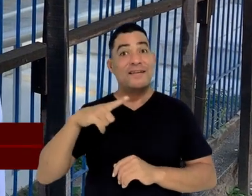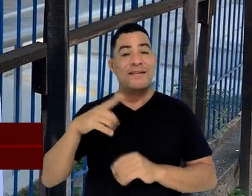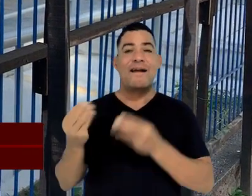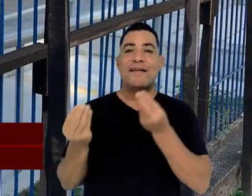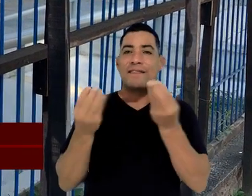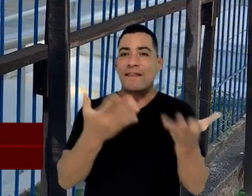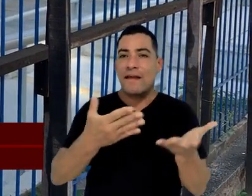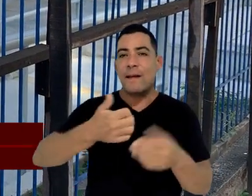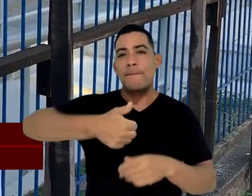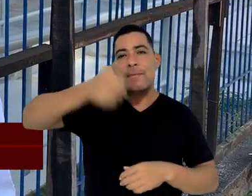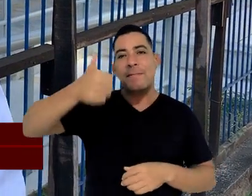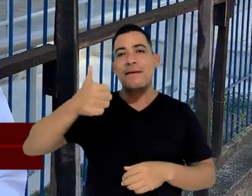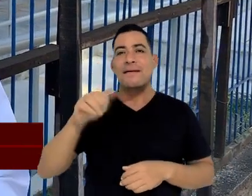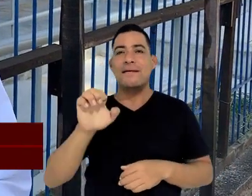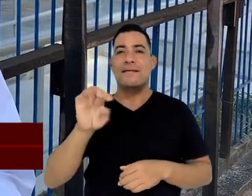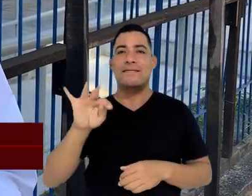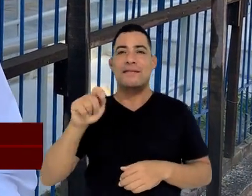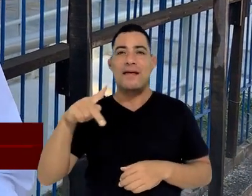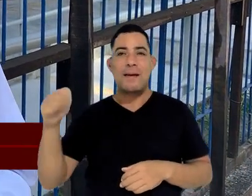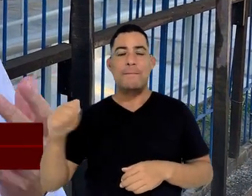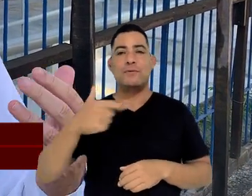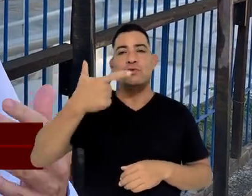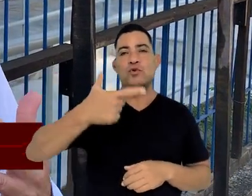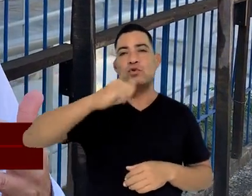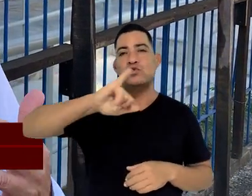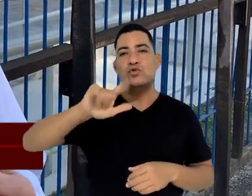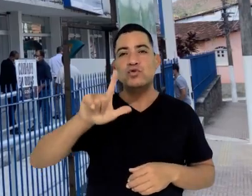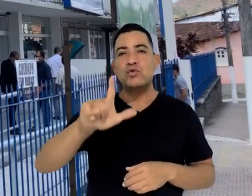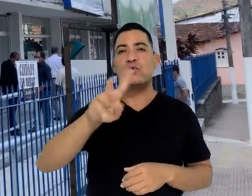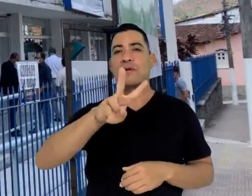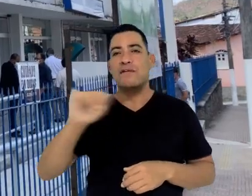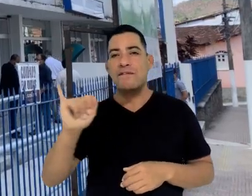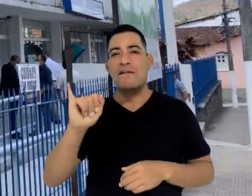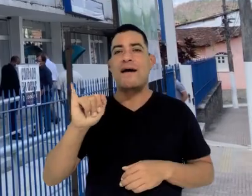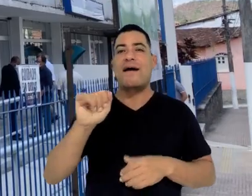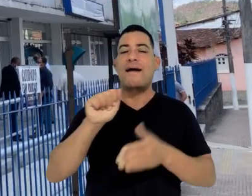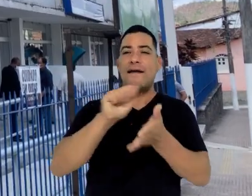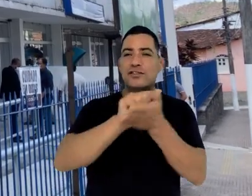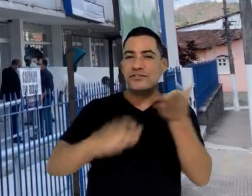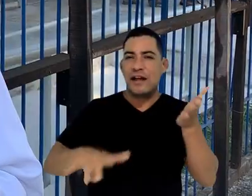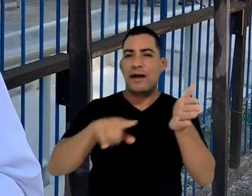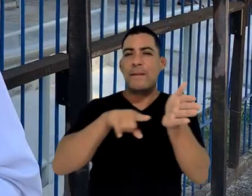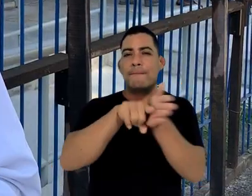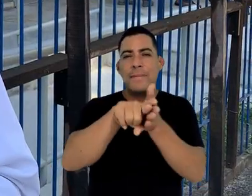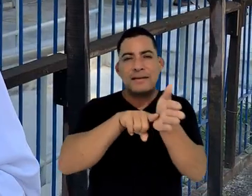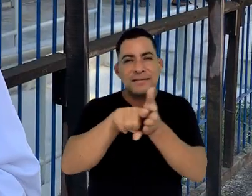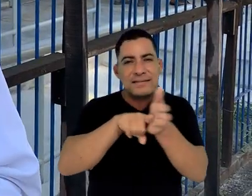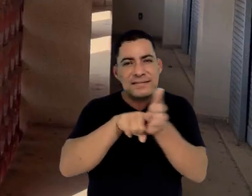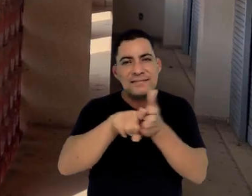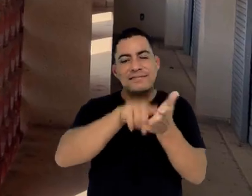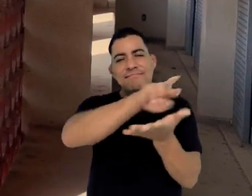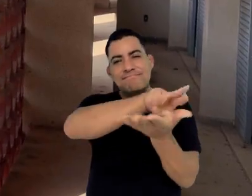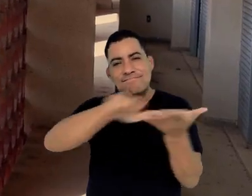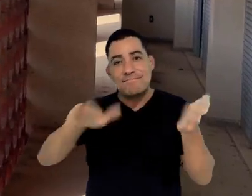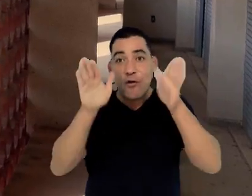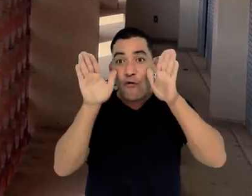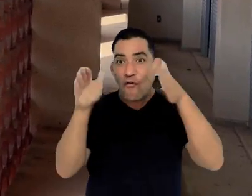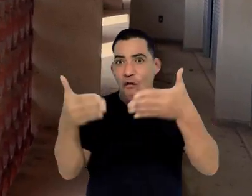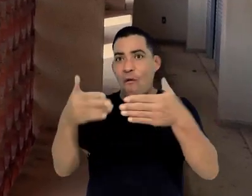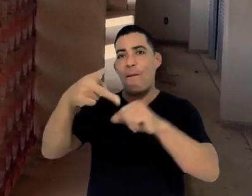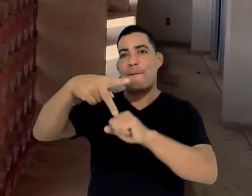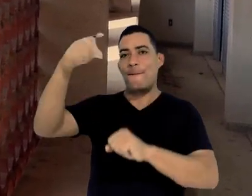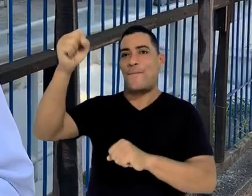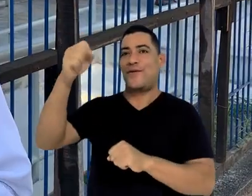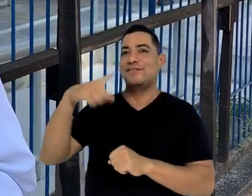solenidade de entrega da primeira parte da obra do 2 de Julho, que vai abrigar as atividades de pesquisa e com foco na